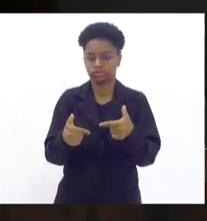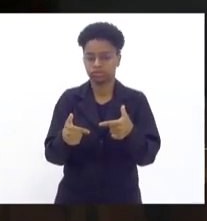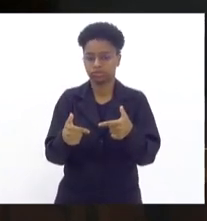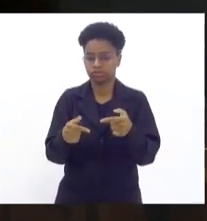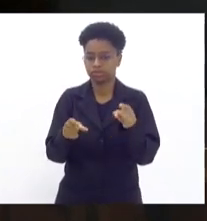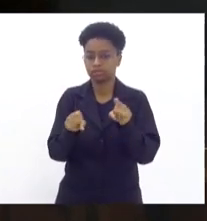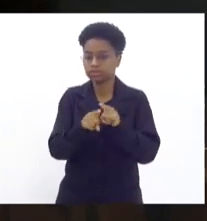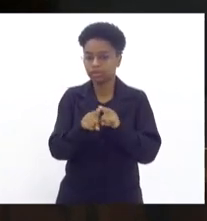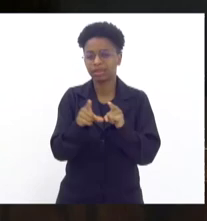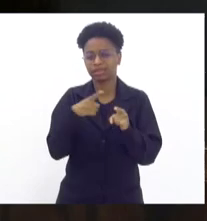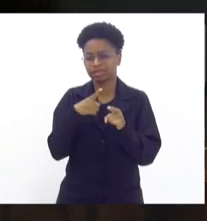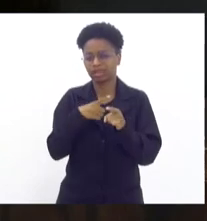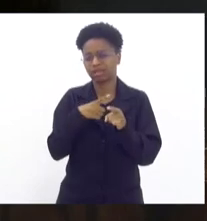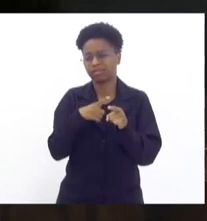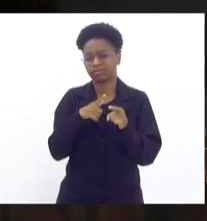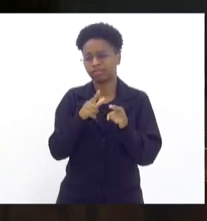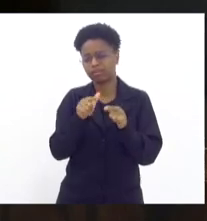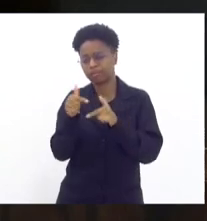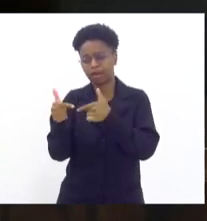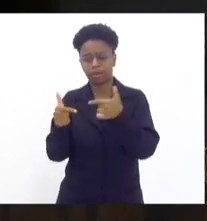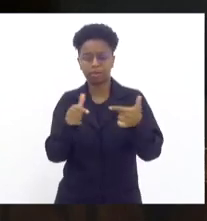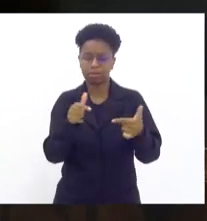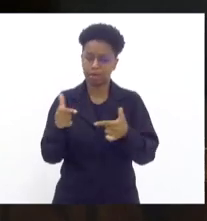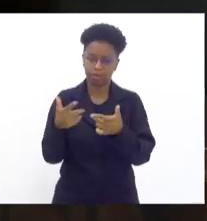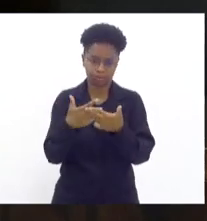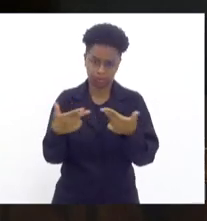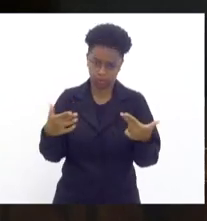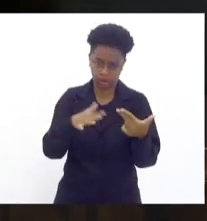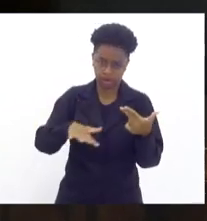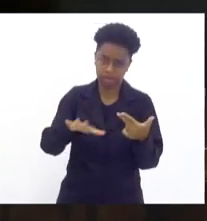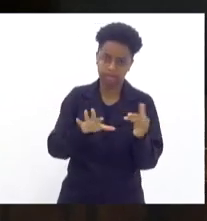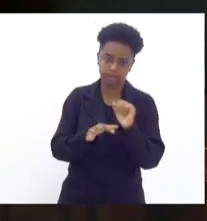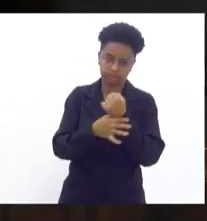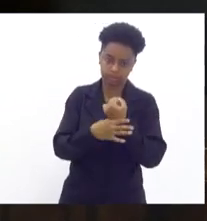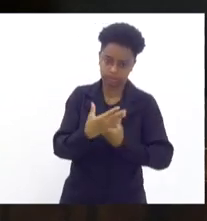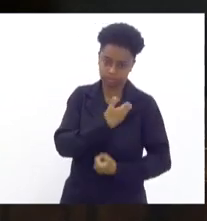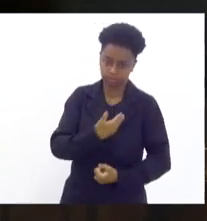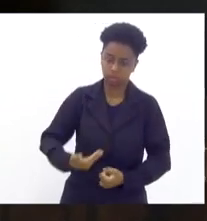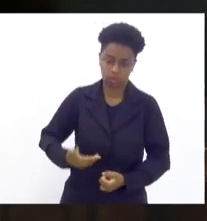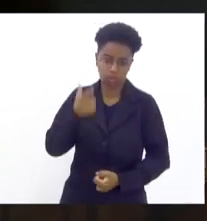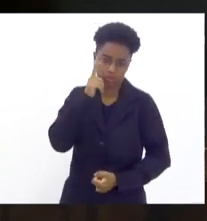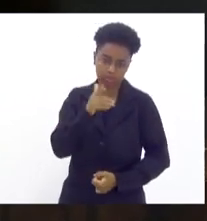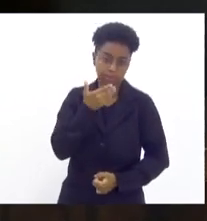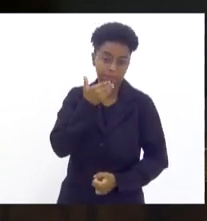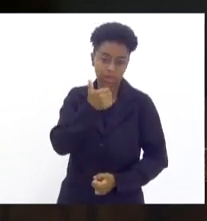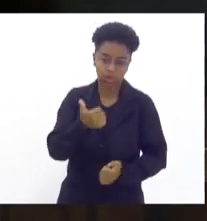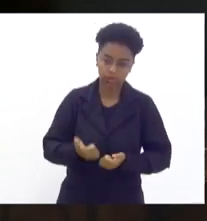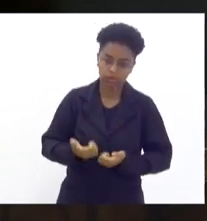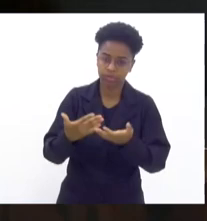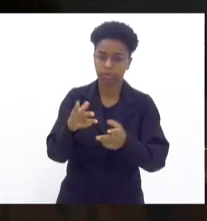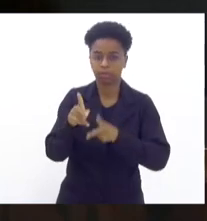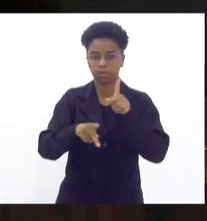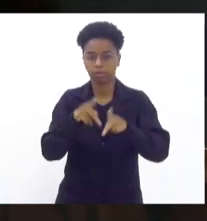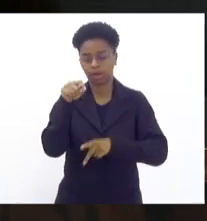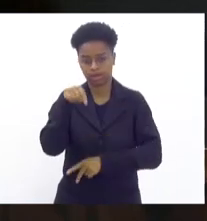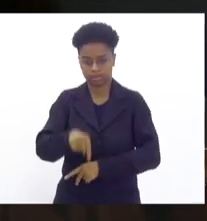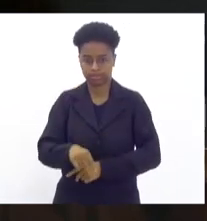desdobrar-se para que a área de segurança pública continue fazendo o melhor pela população desse Estado.